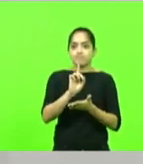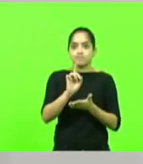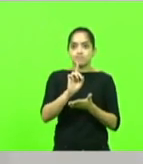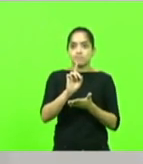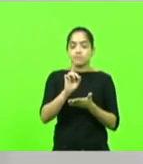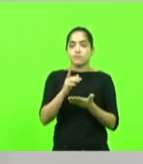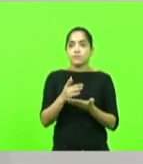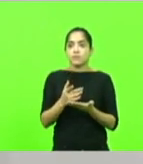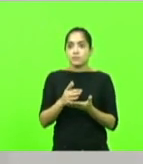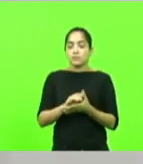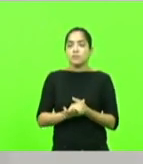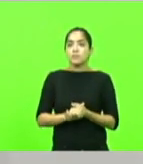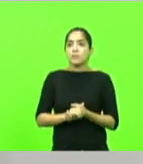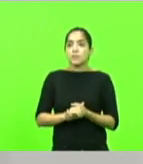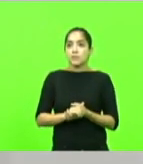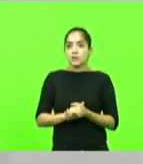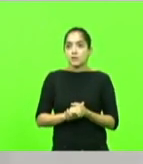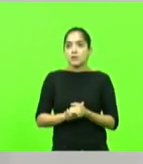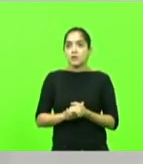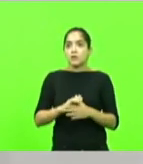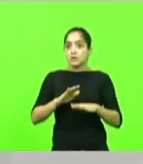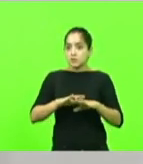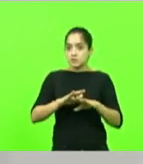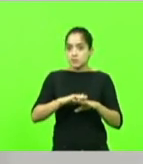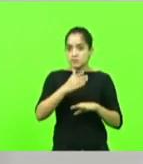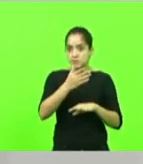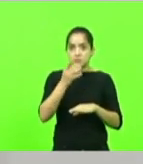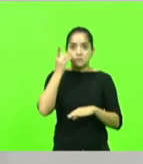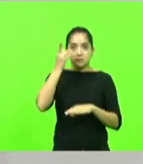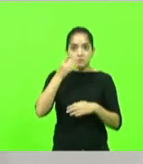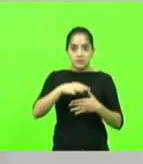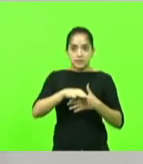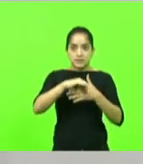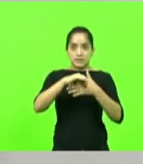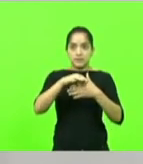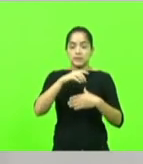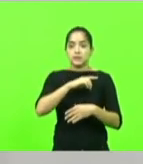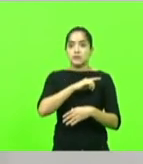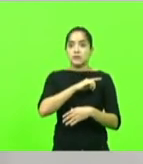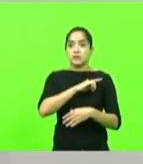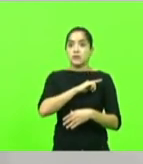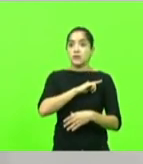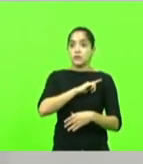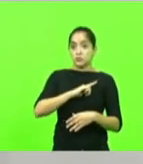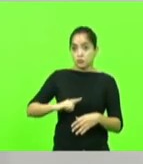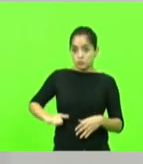E das palavras do próprio deputado, líder do governo, ele disse na CCJ.